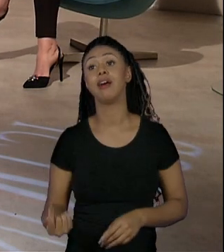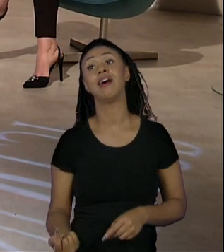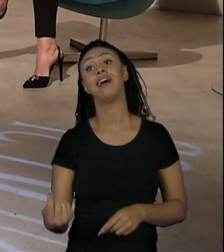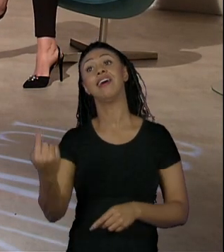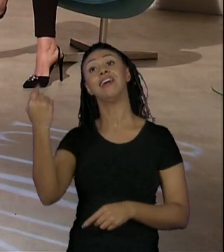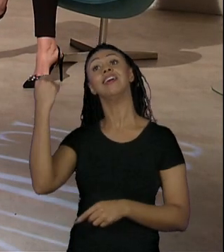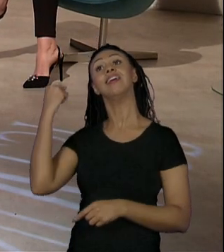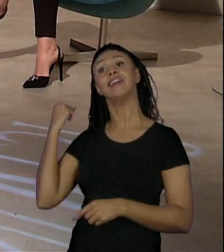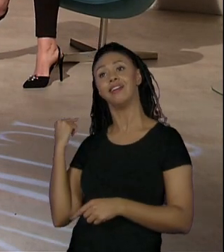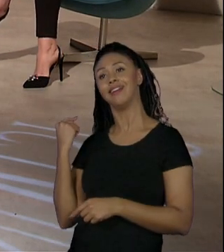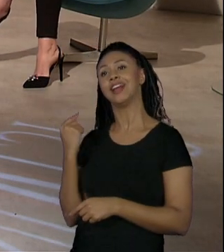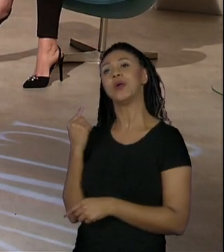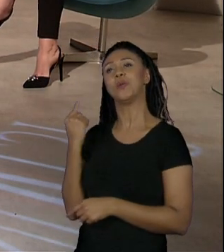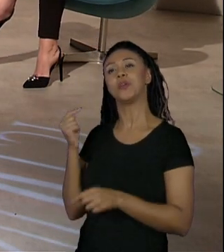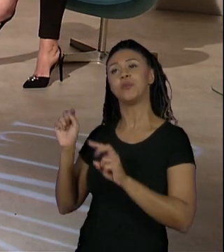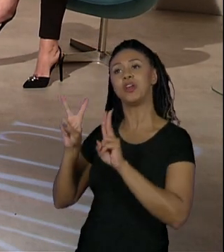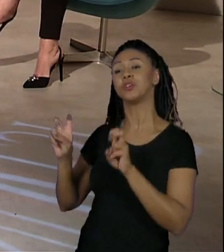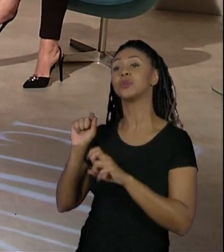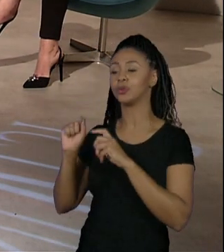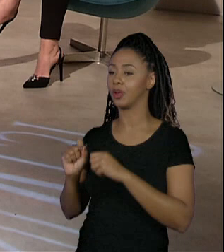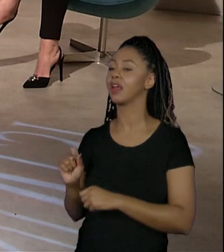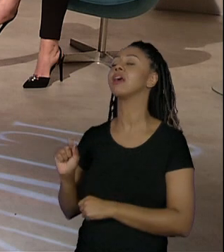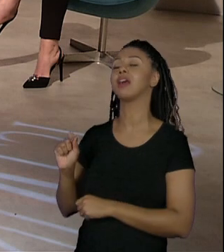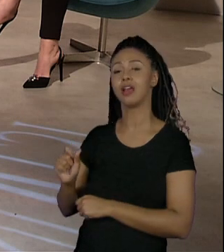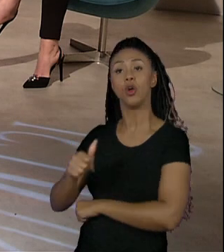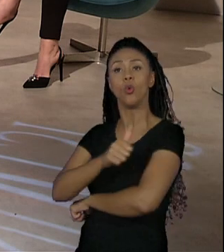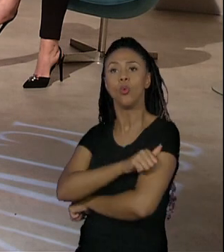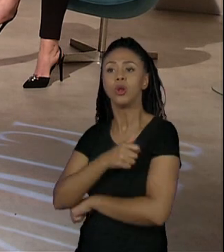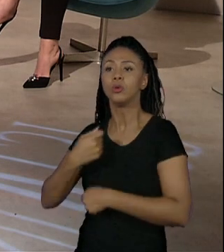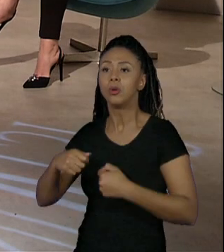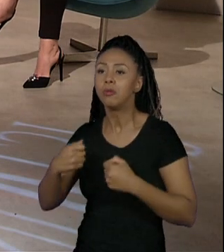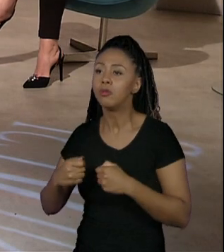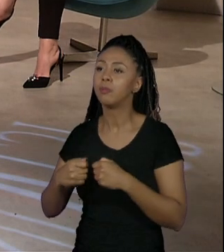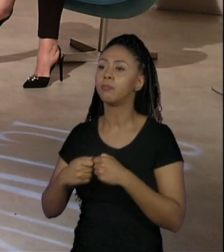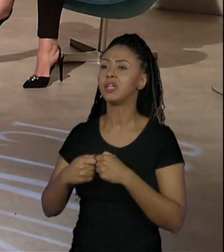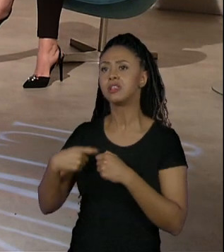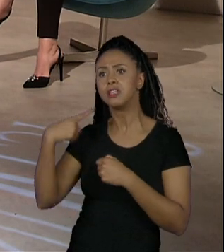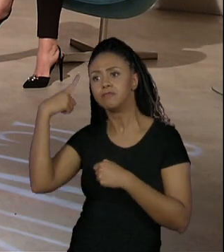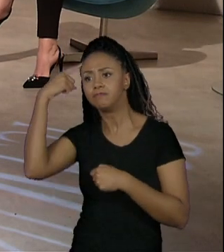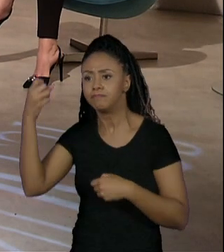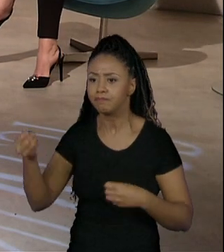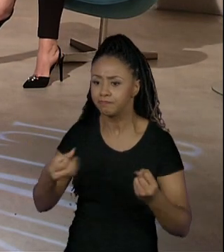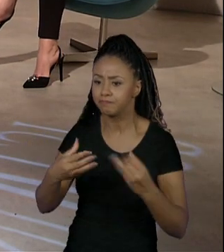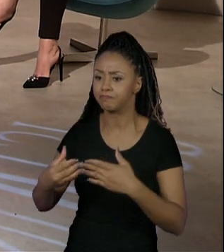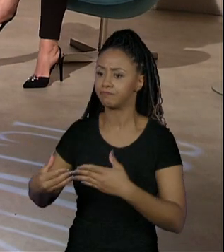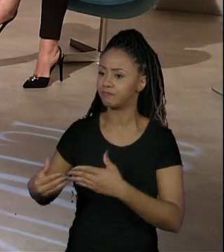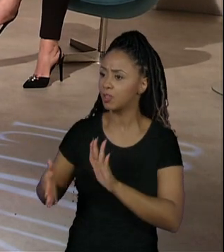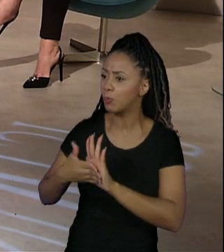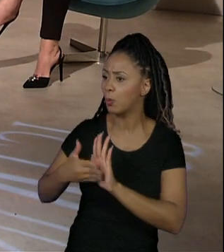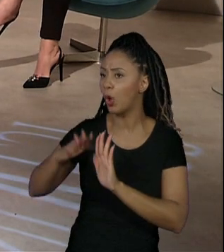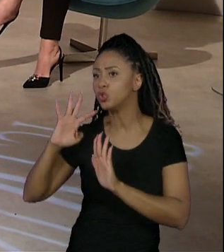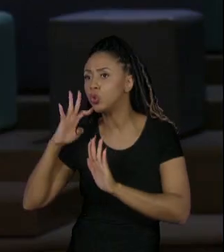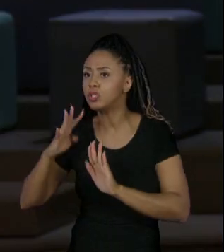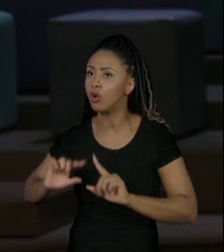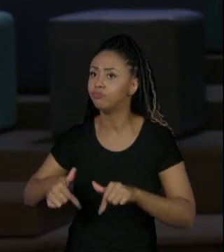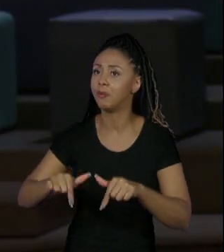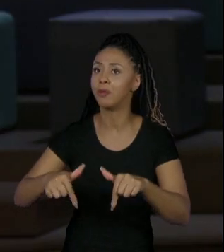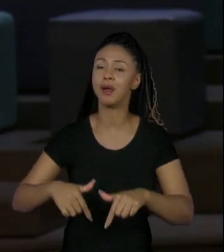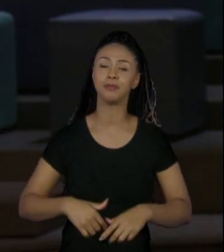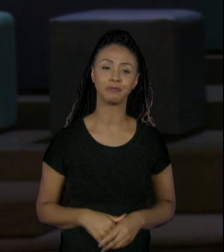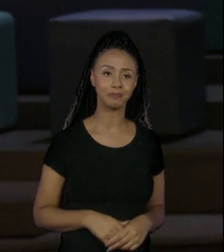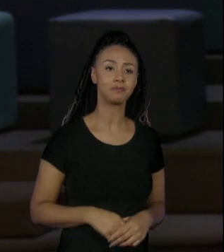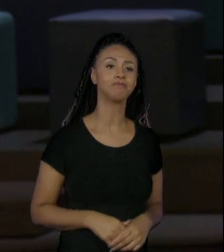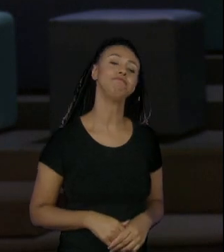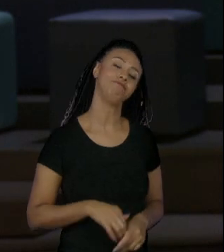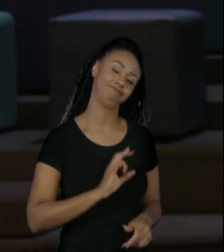do aluno ser, né? Ter essa proatividade, dele ter essa visão sistêmica, dele buscar realmente propor soluções. Claro. E a